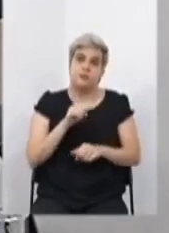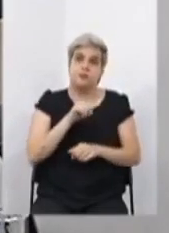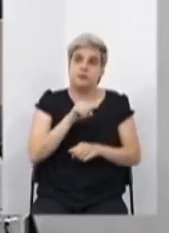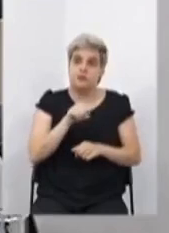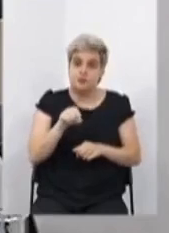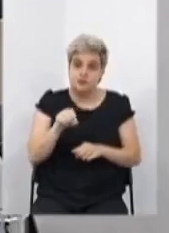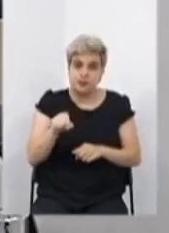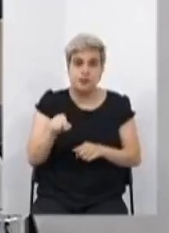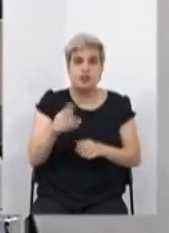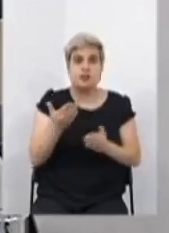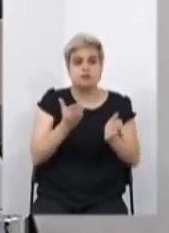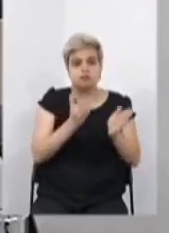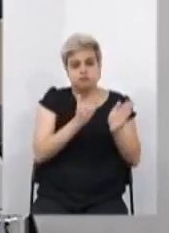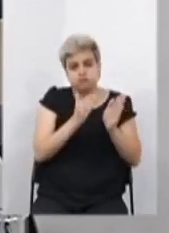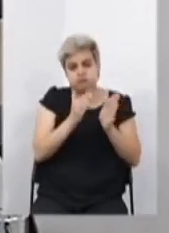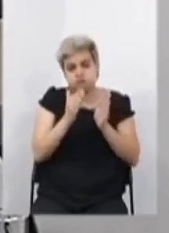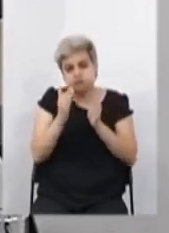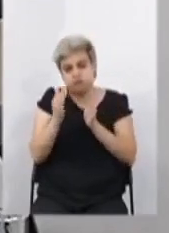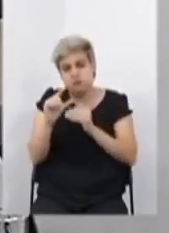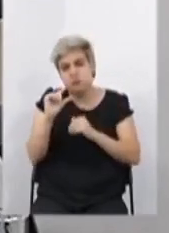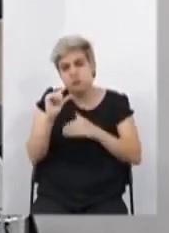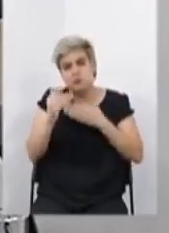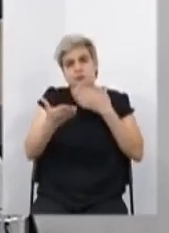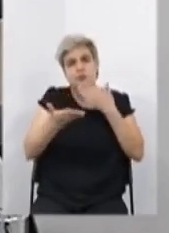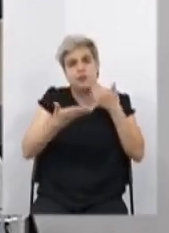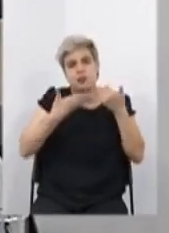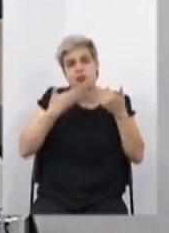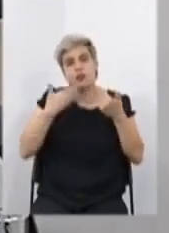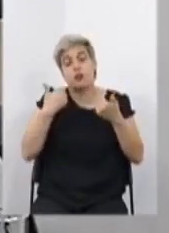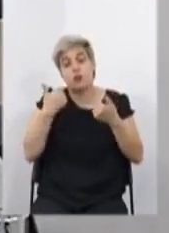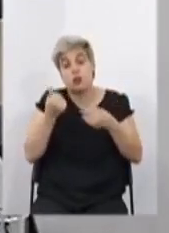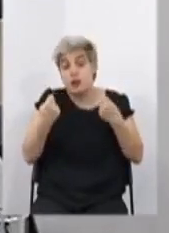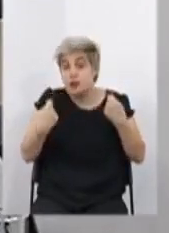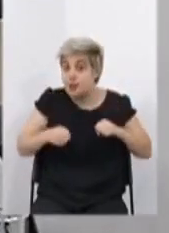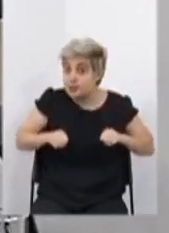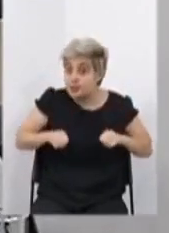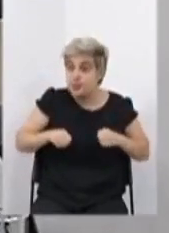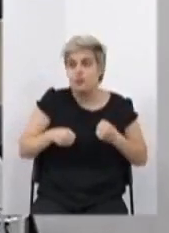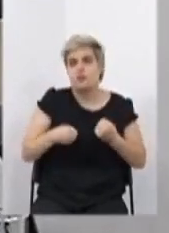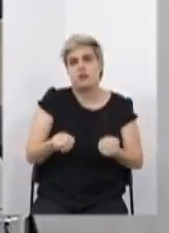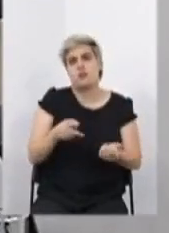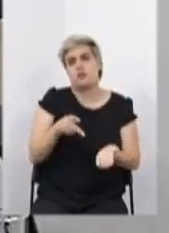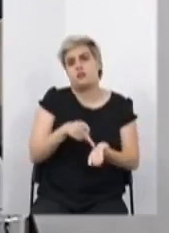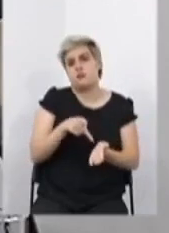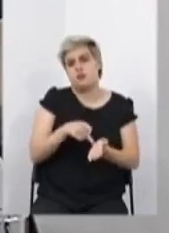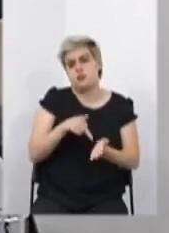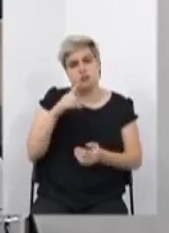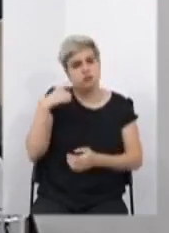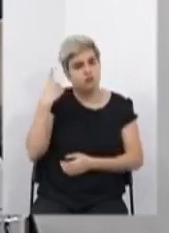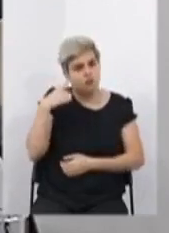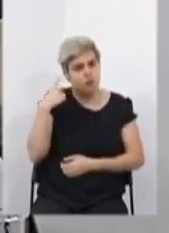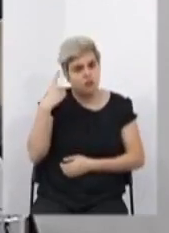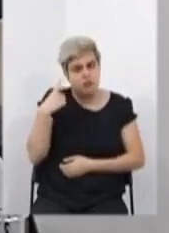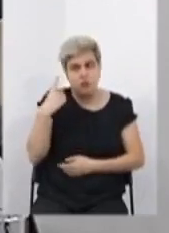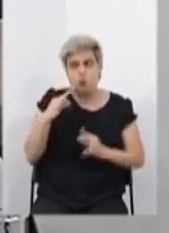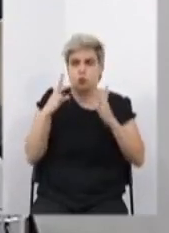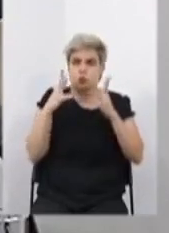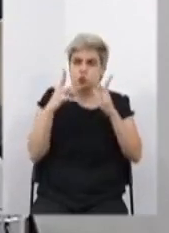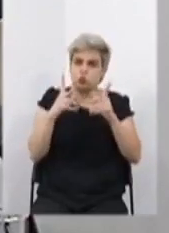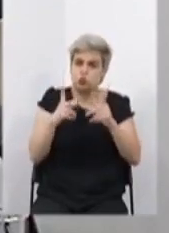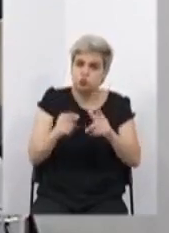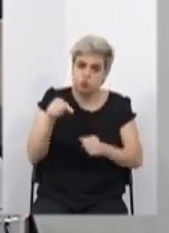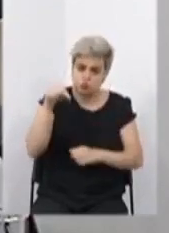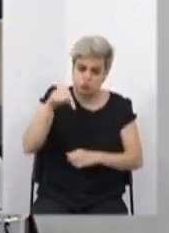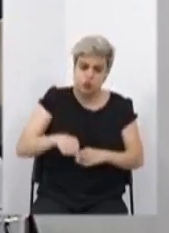ainda está com um pouco de sequela, e temos, sim, que fazer a defesa de todos os deputados, todos os servidores